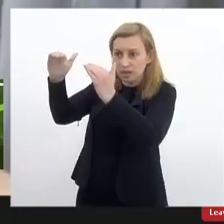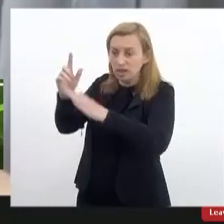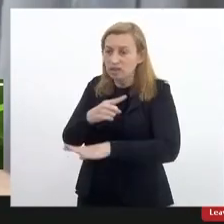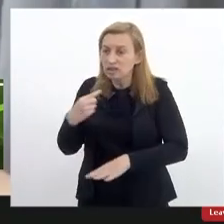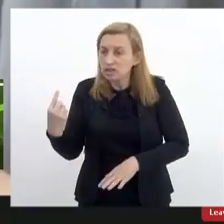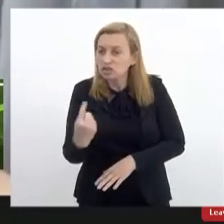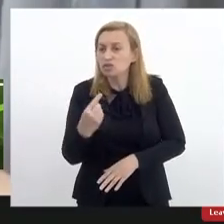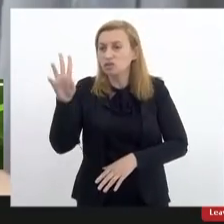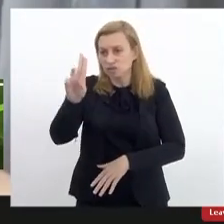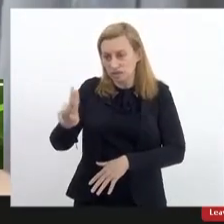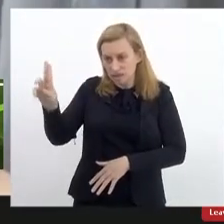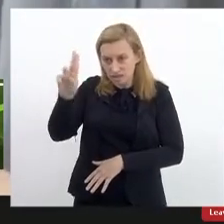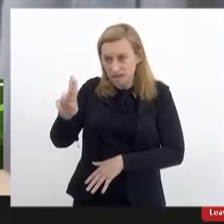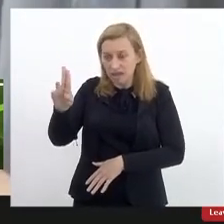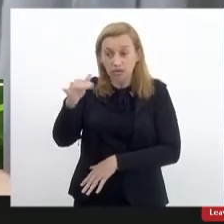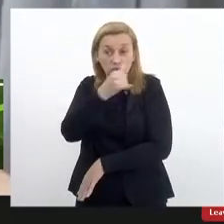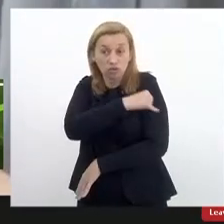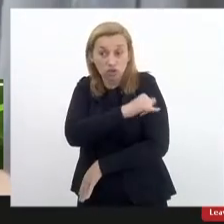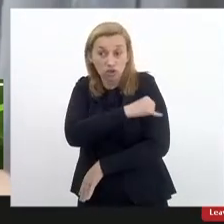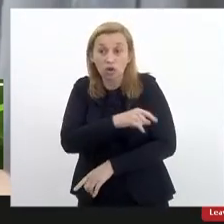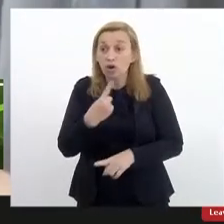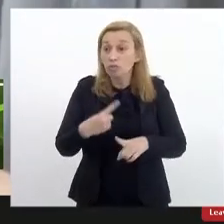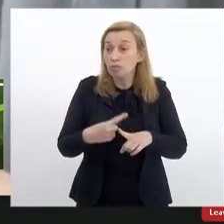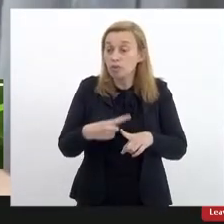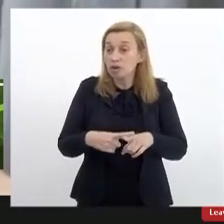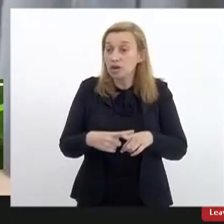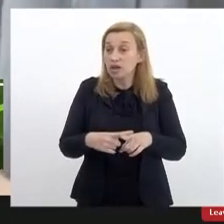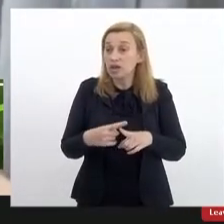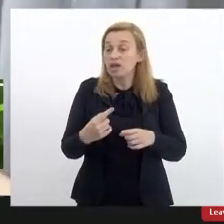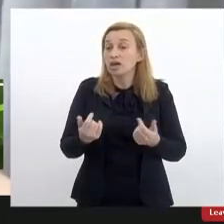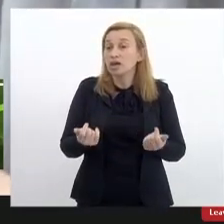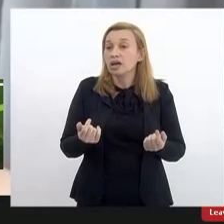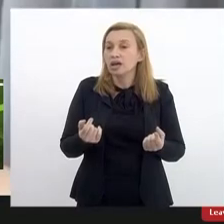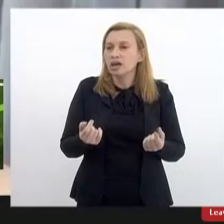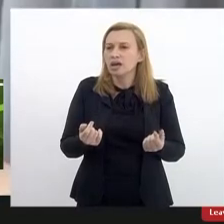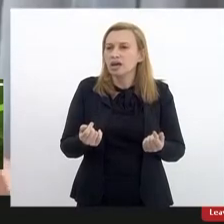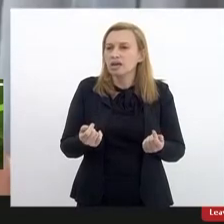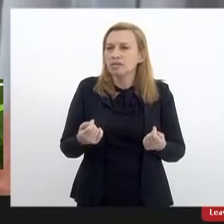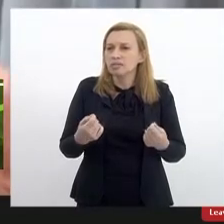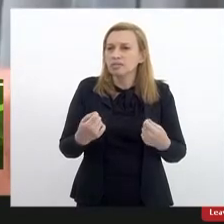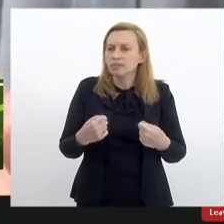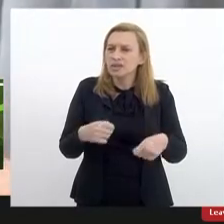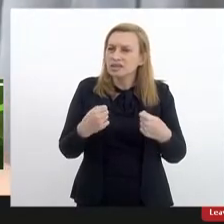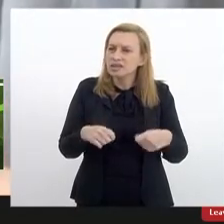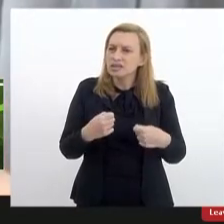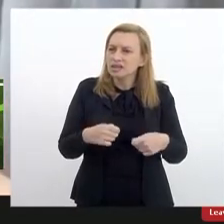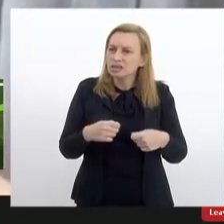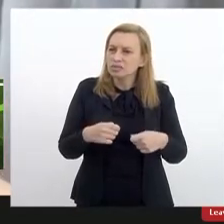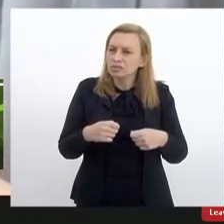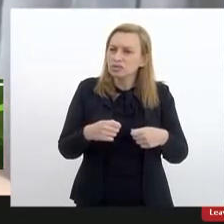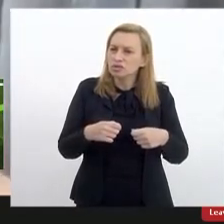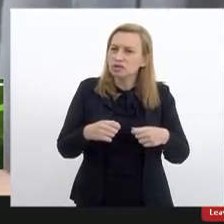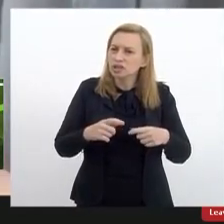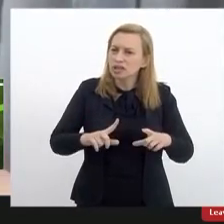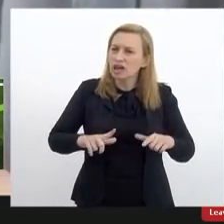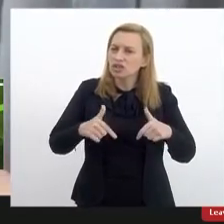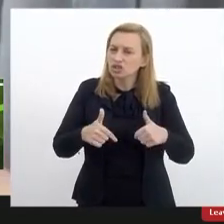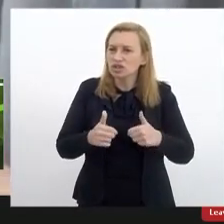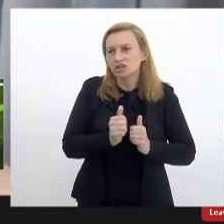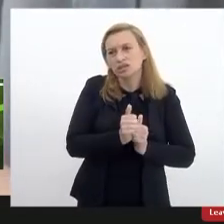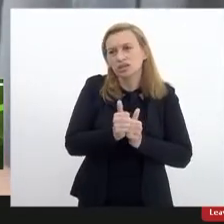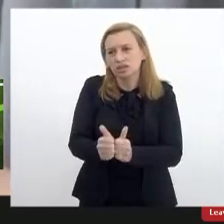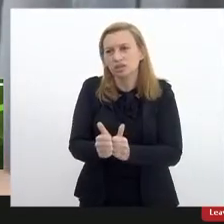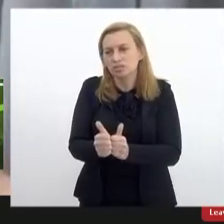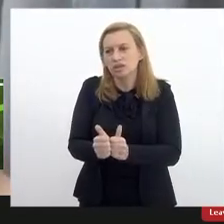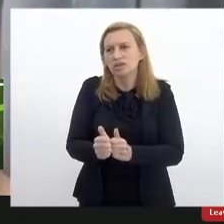universidades do Rio de Janeiro porque só nos compete lidar com esse segmento e